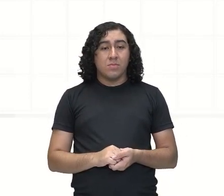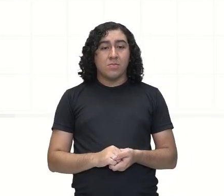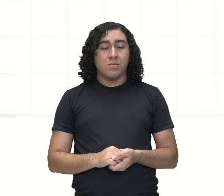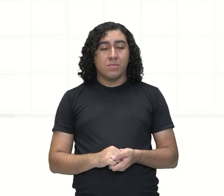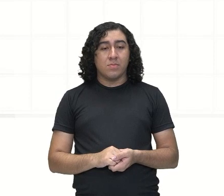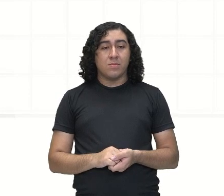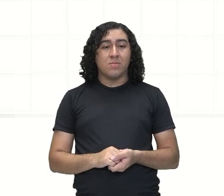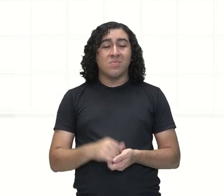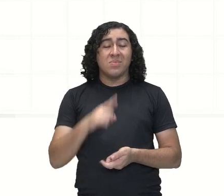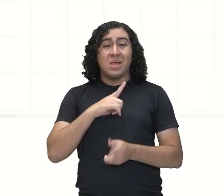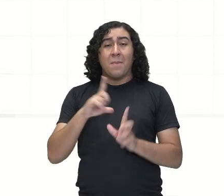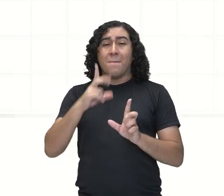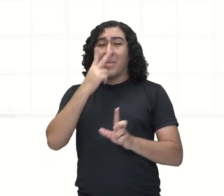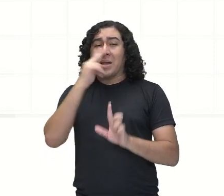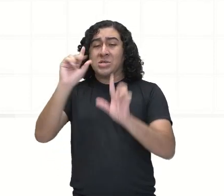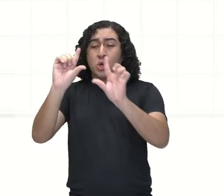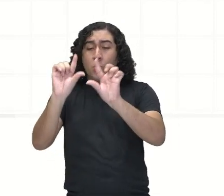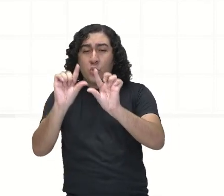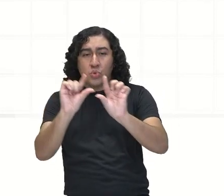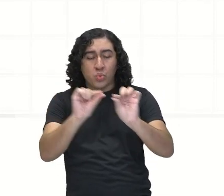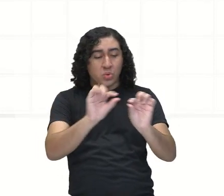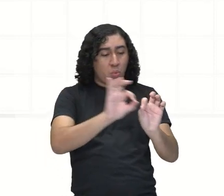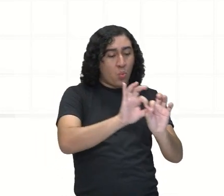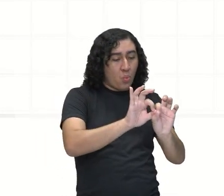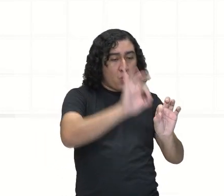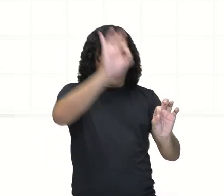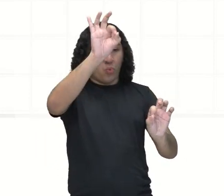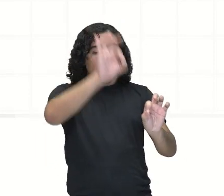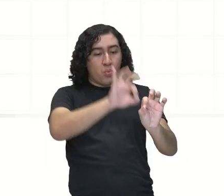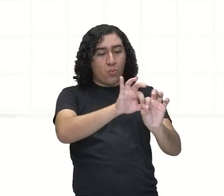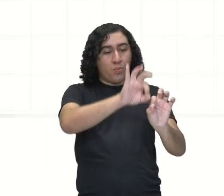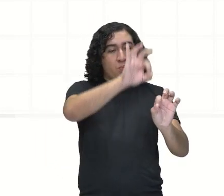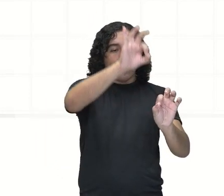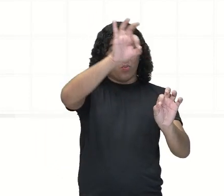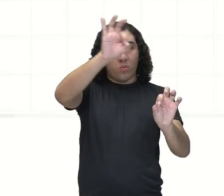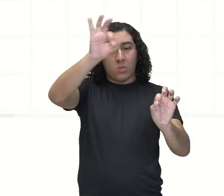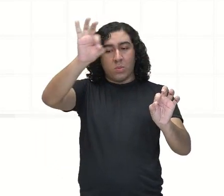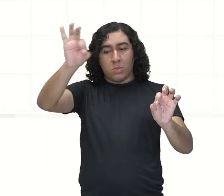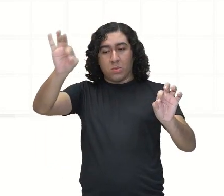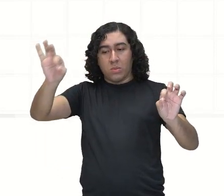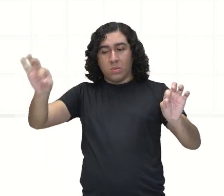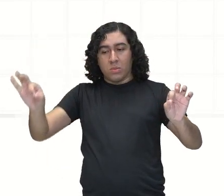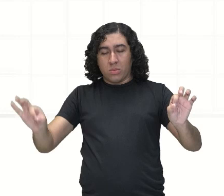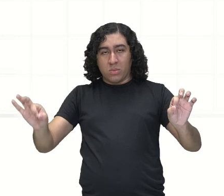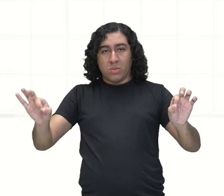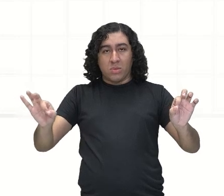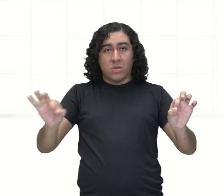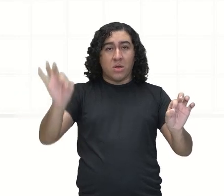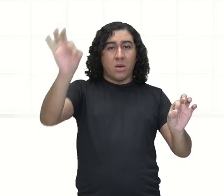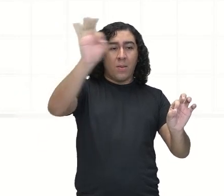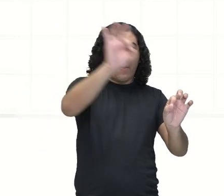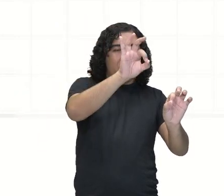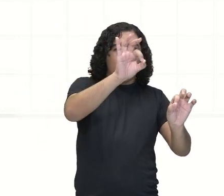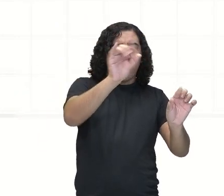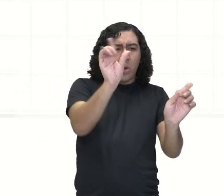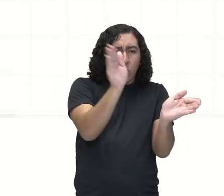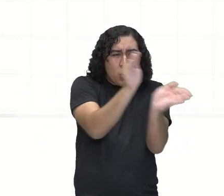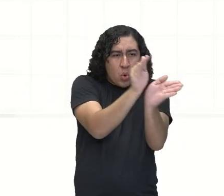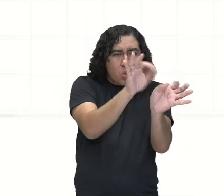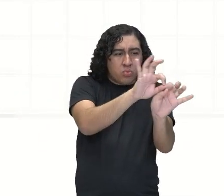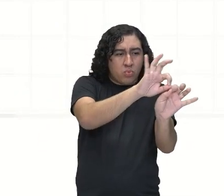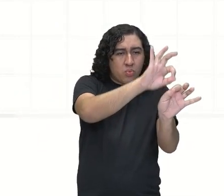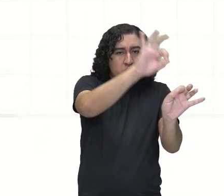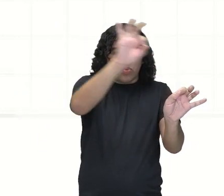E ele está vindo de uma extremidade à outra, né? Mas, eu tenho um segmento que ele é único.